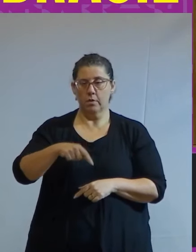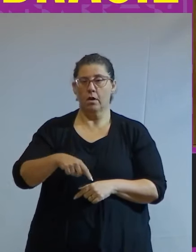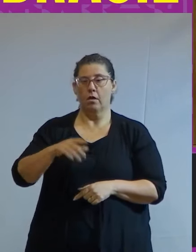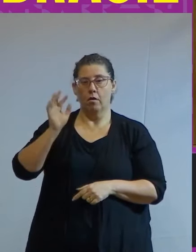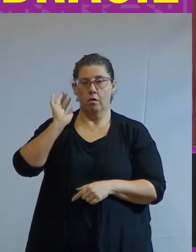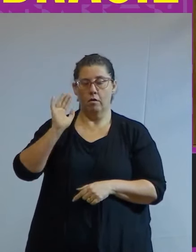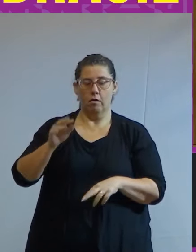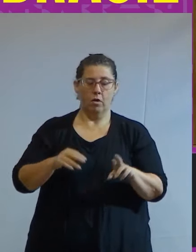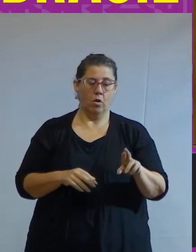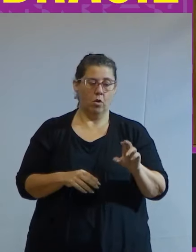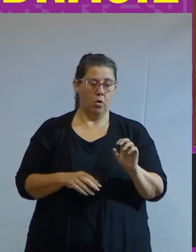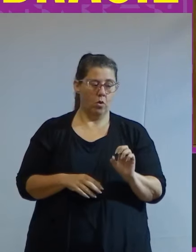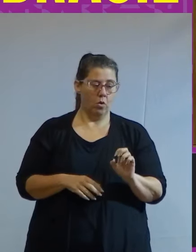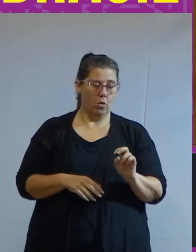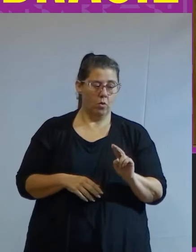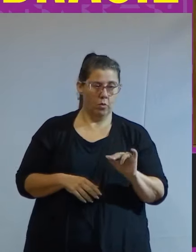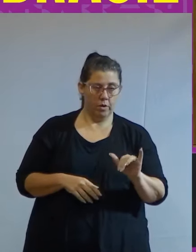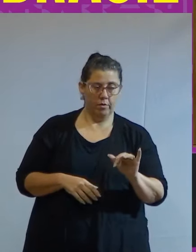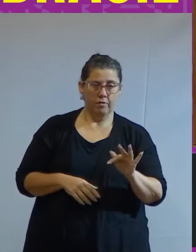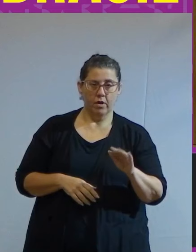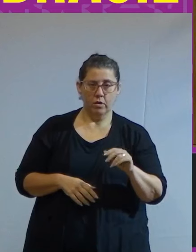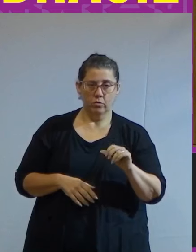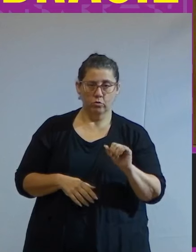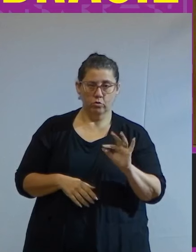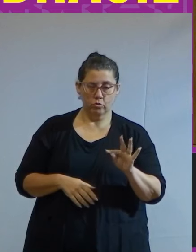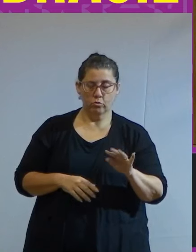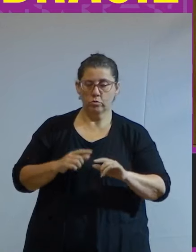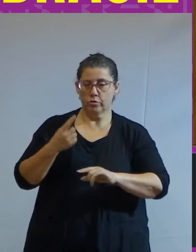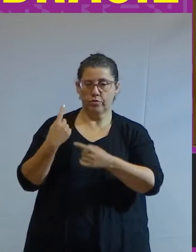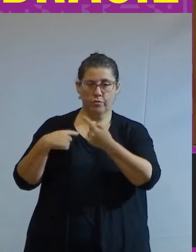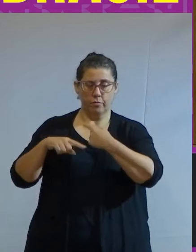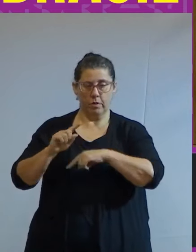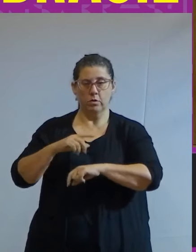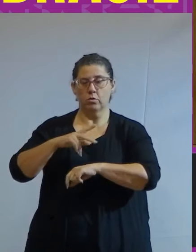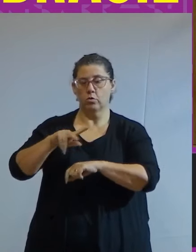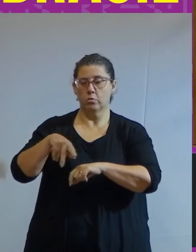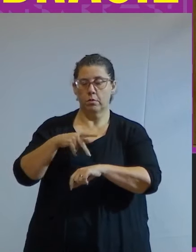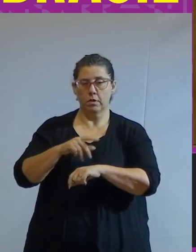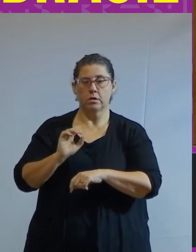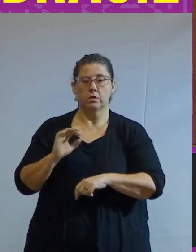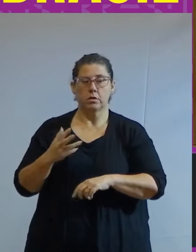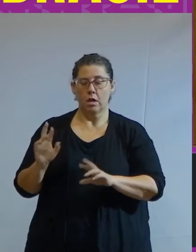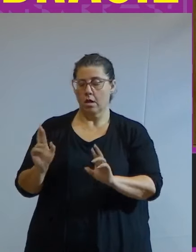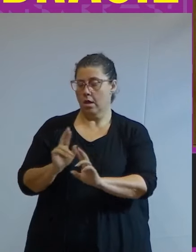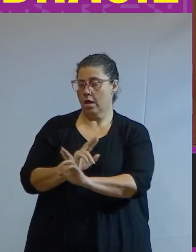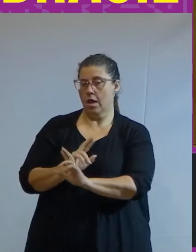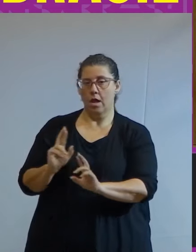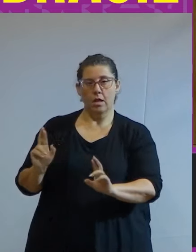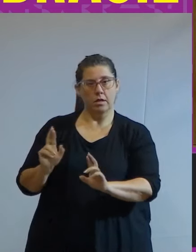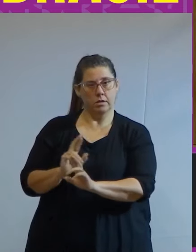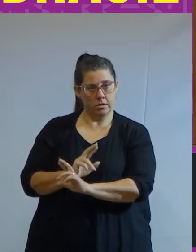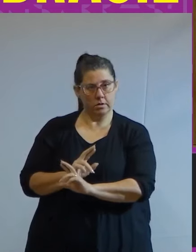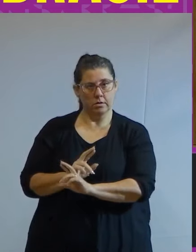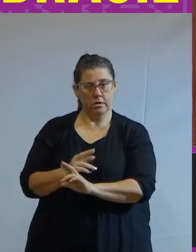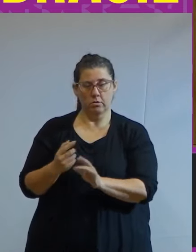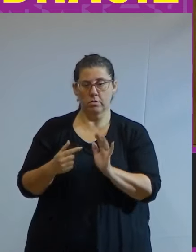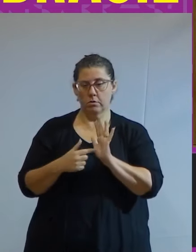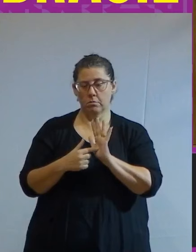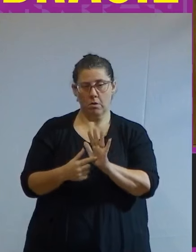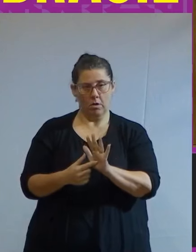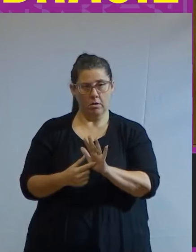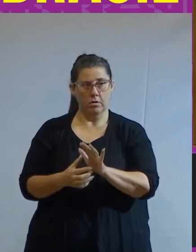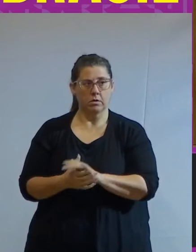filósofo Rui Fausto o desenvolvimento do Estado se faz a partir da relação contraditória entre aparência e